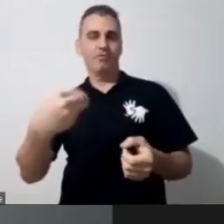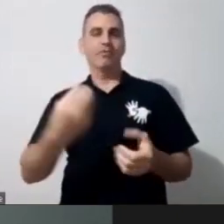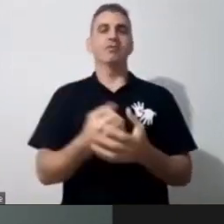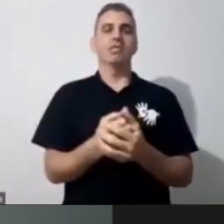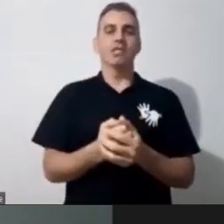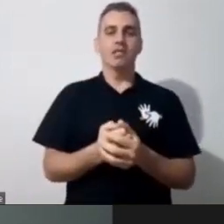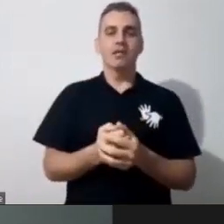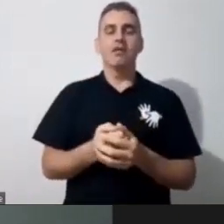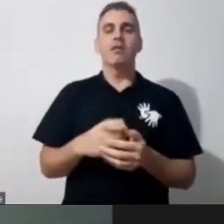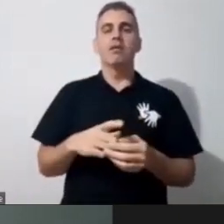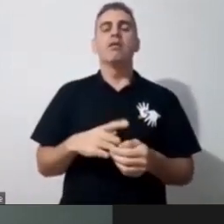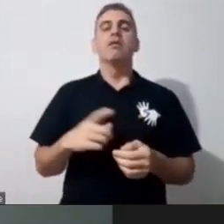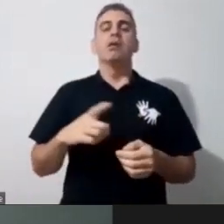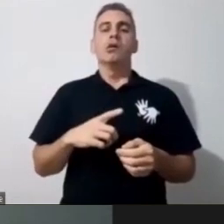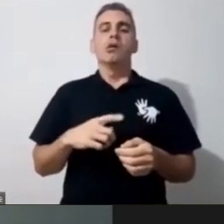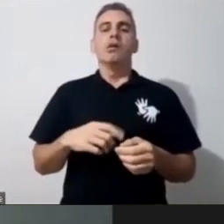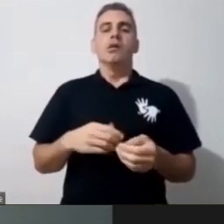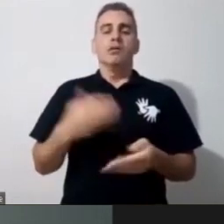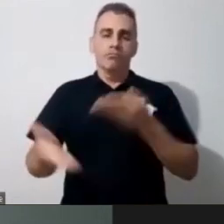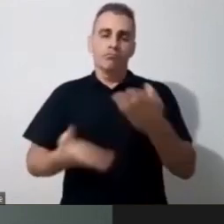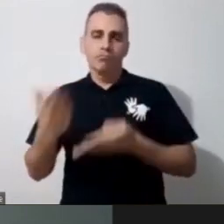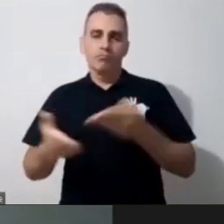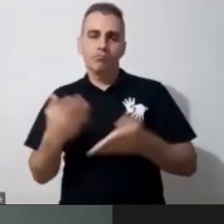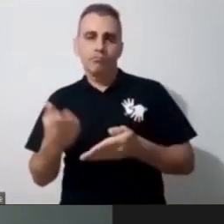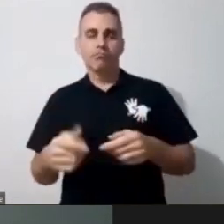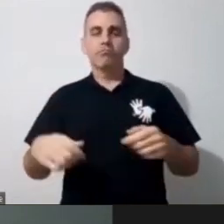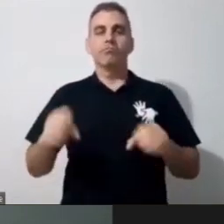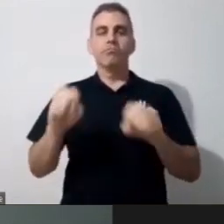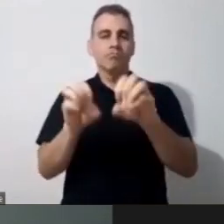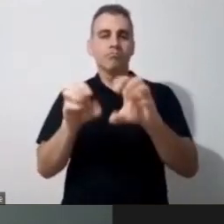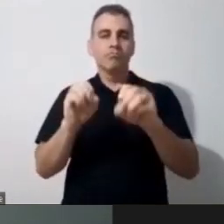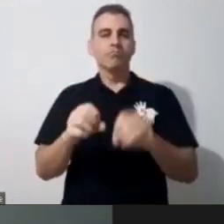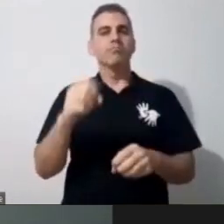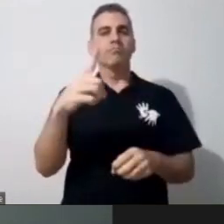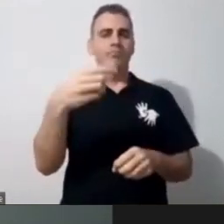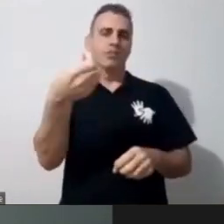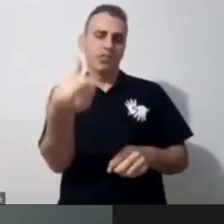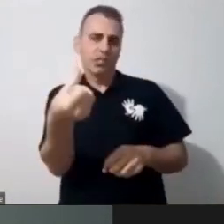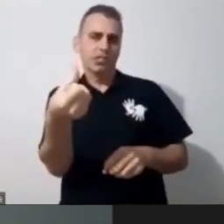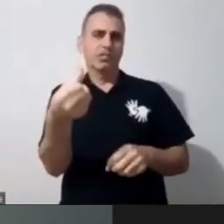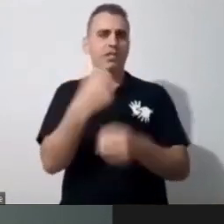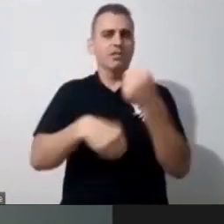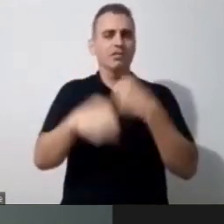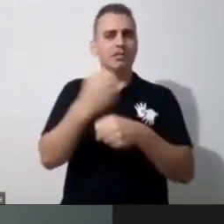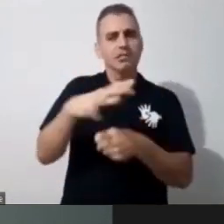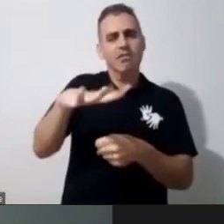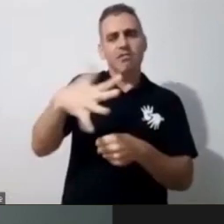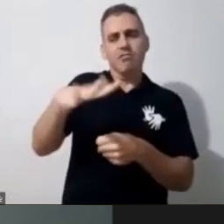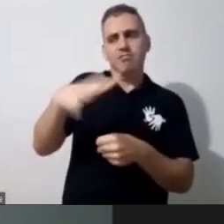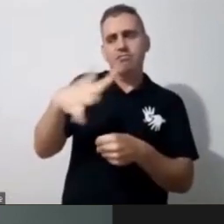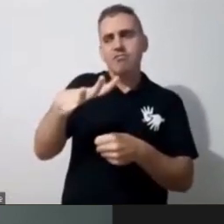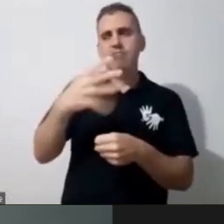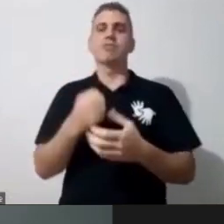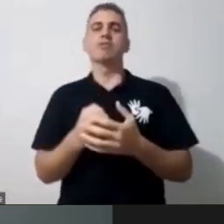atuo na área da educação há 16 anos, quase 20, mas a gente completa o que a gente tem ali de